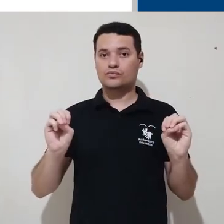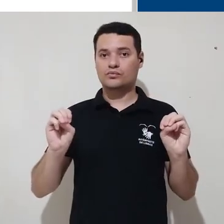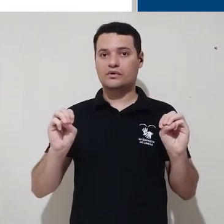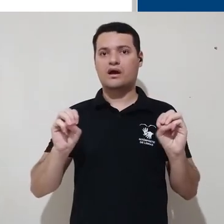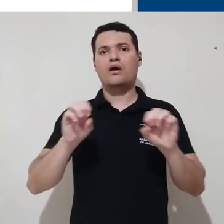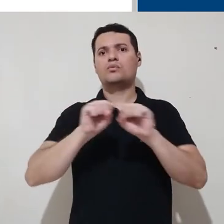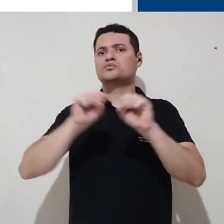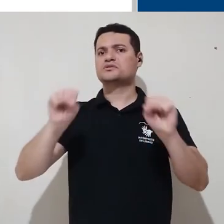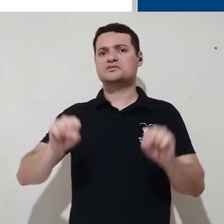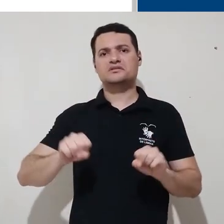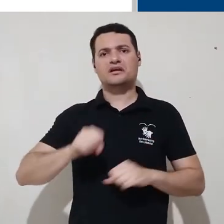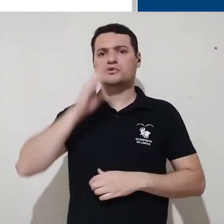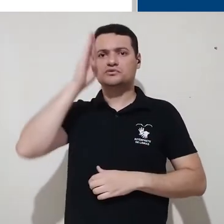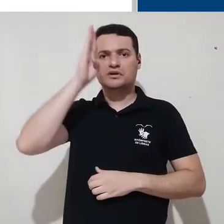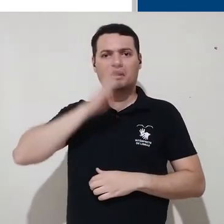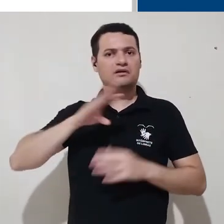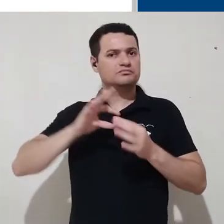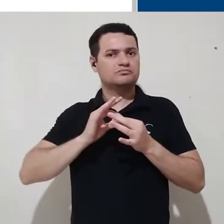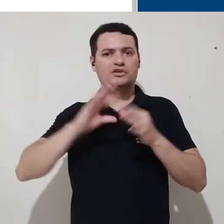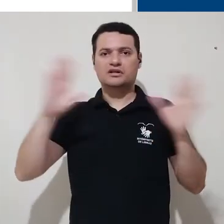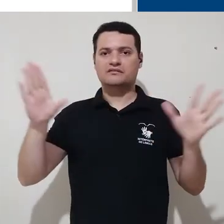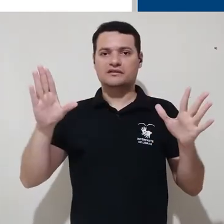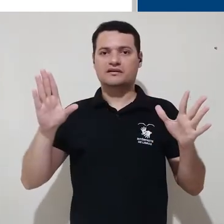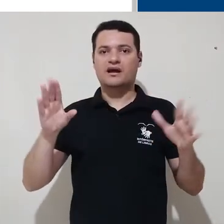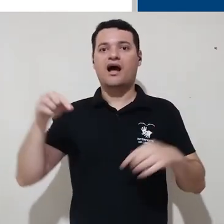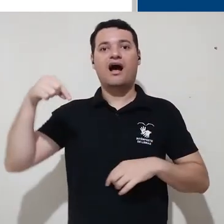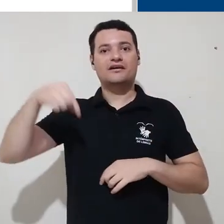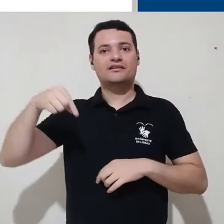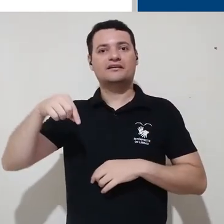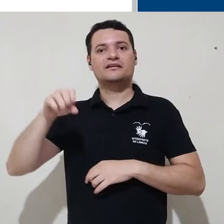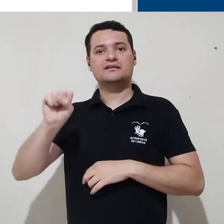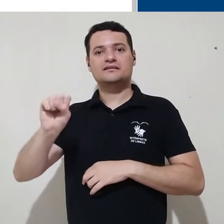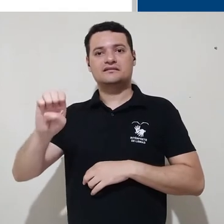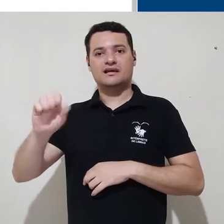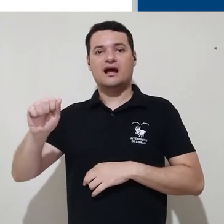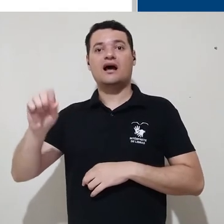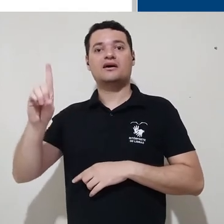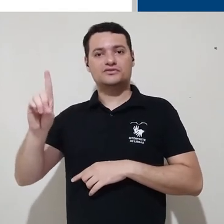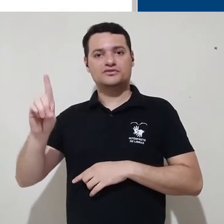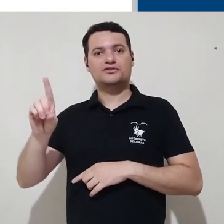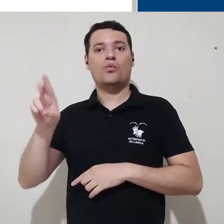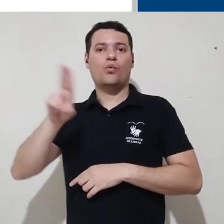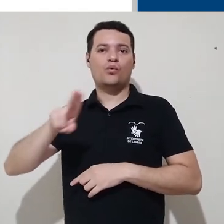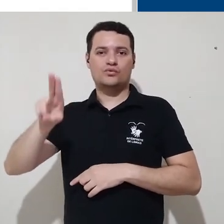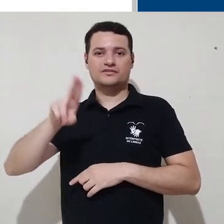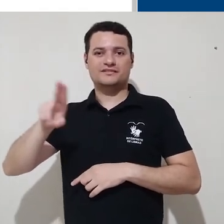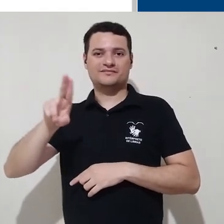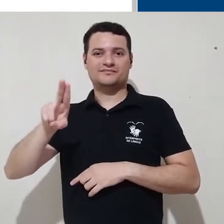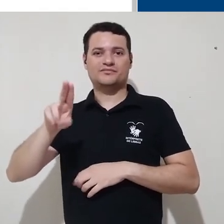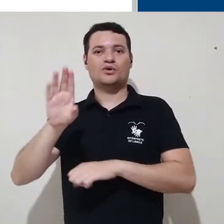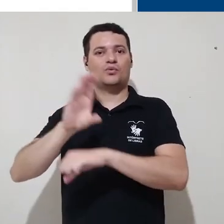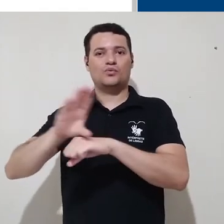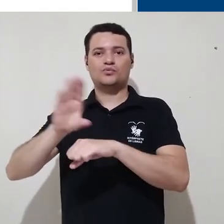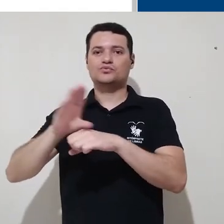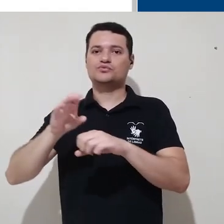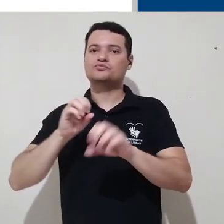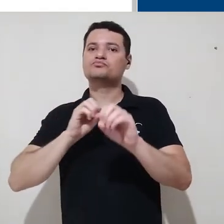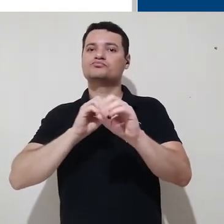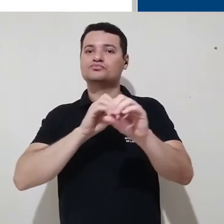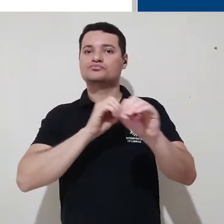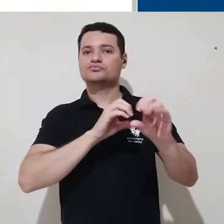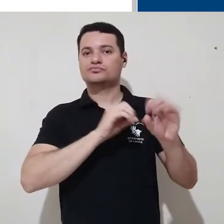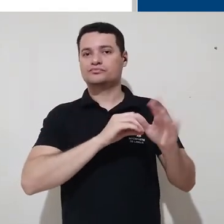que é um sistema livre que a SEAD utiliza para estar disponibilizando os nossos cursos.